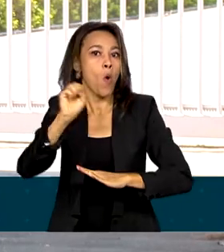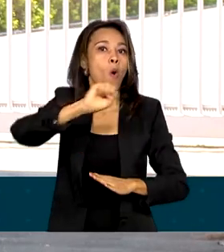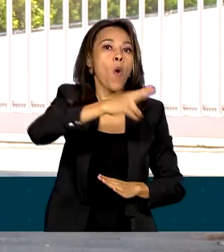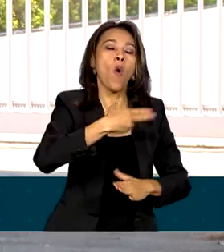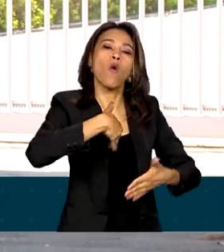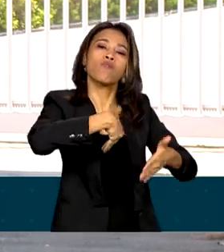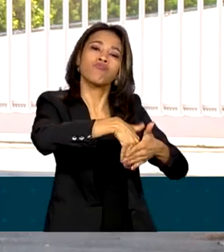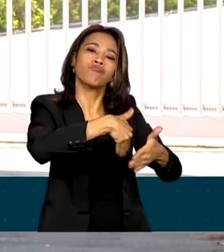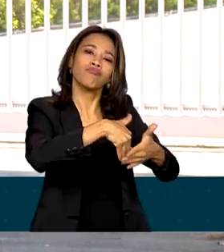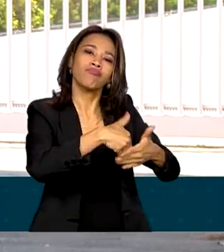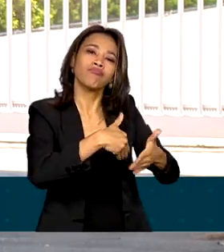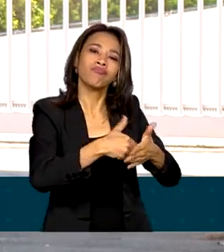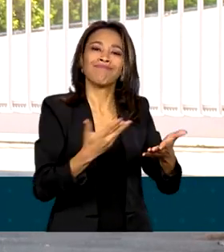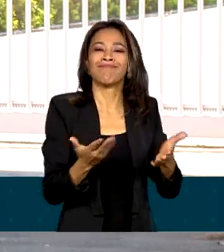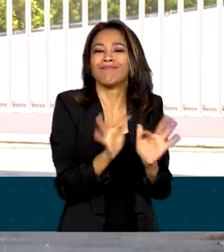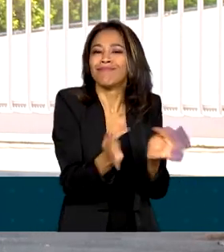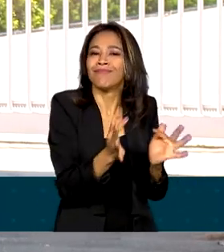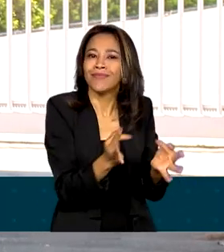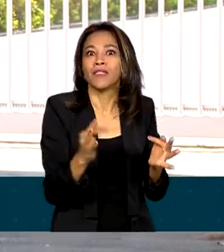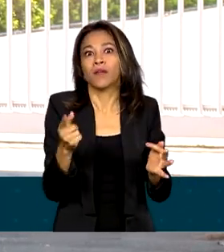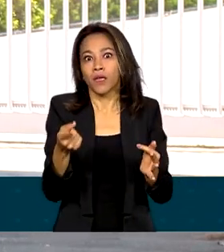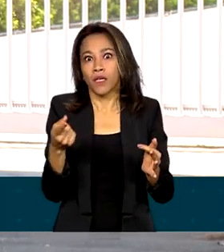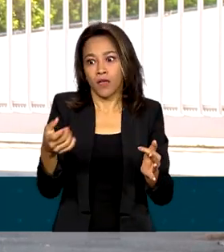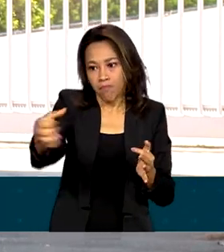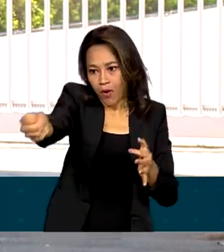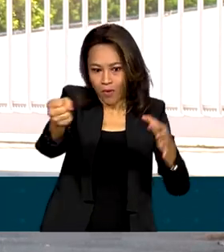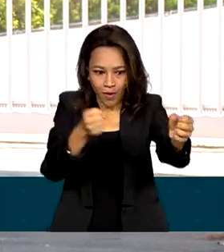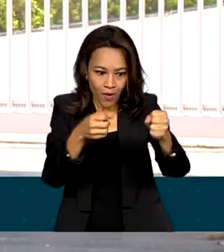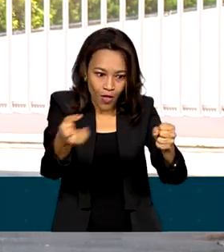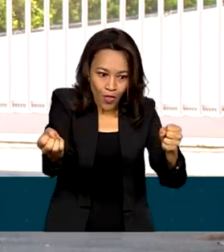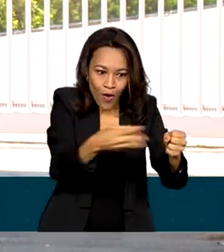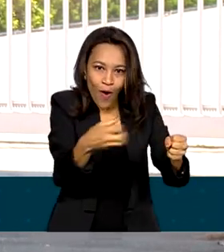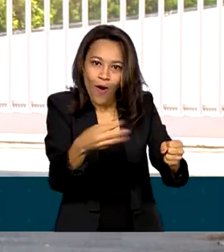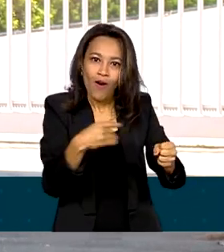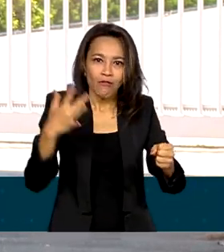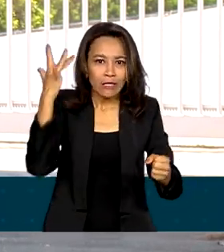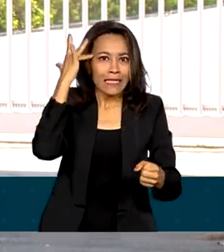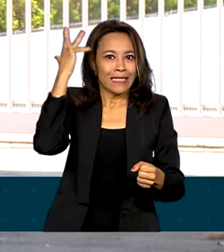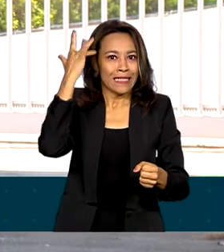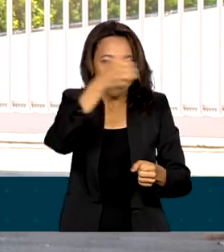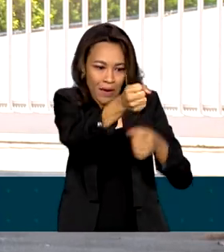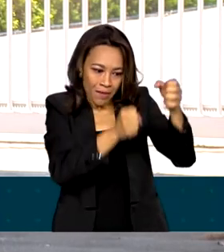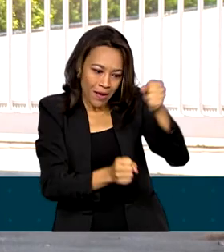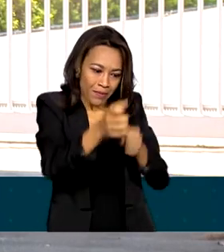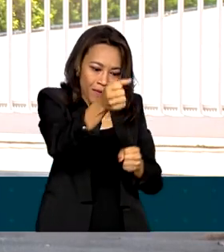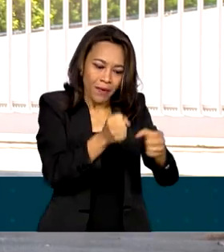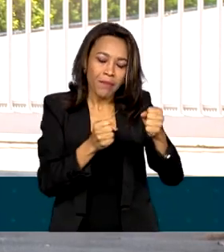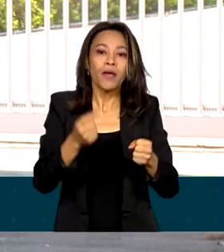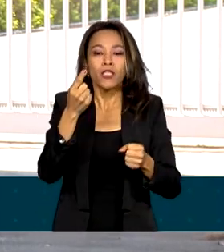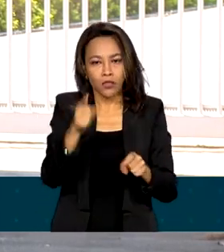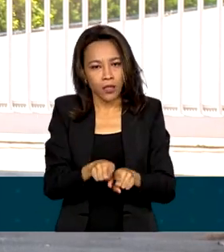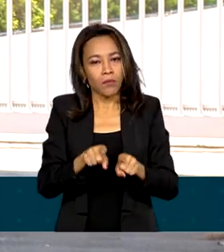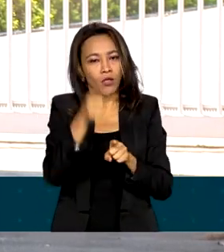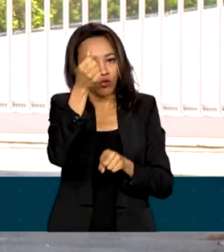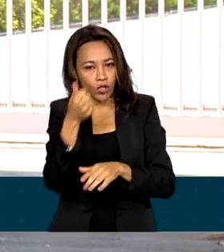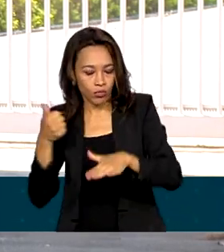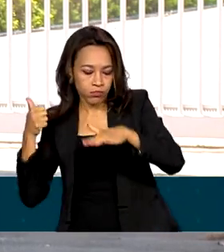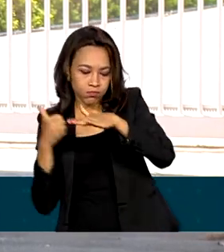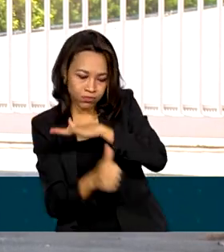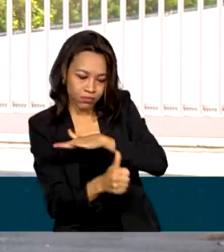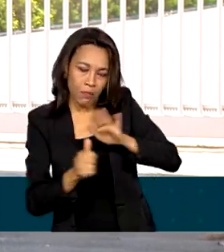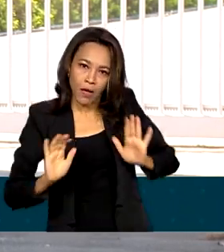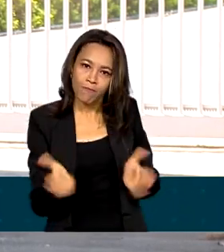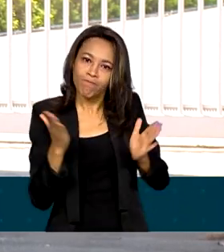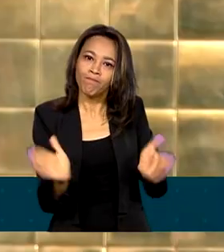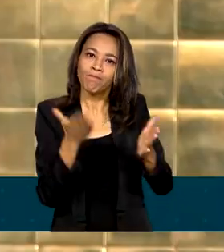a descoberta e o encaminhamento de novos talentos e os investimentos necessários para o desenvolvimento